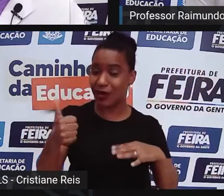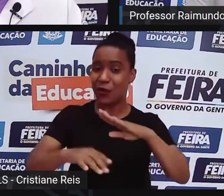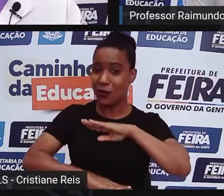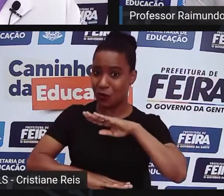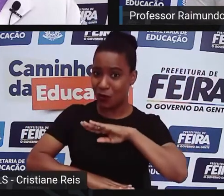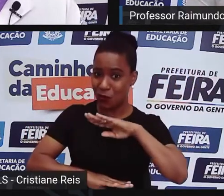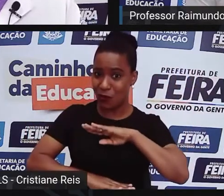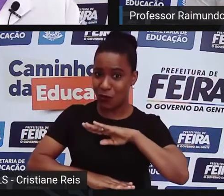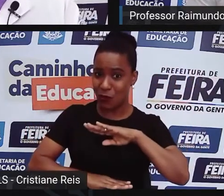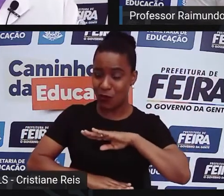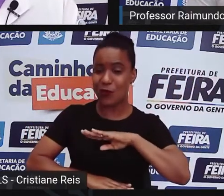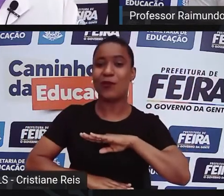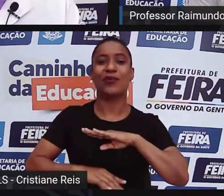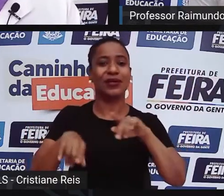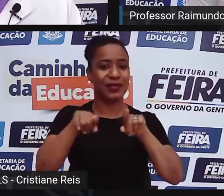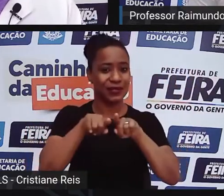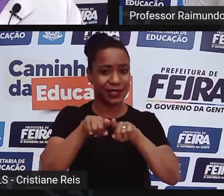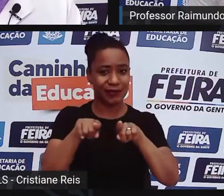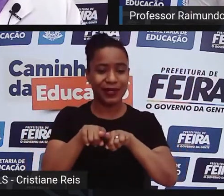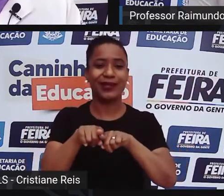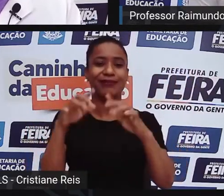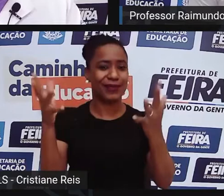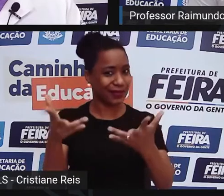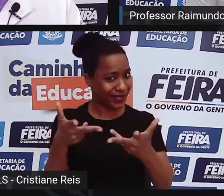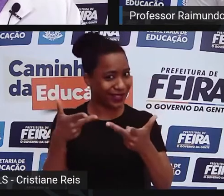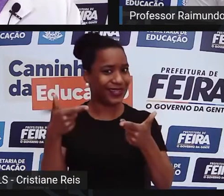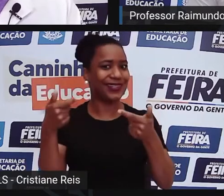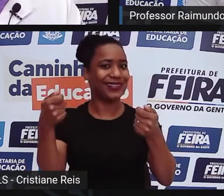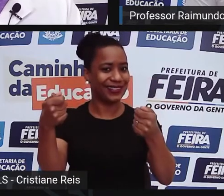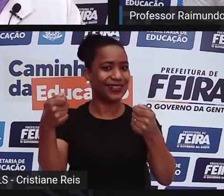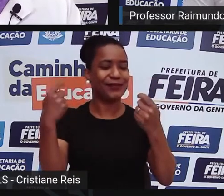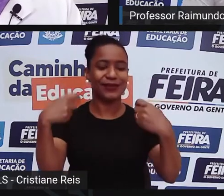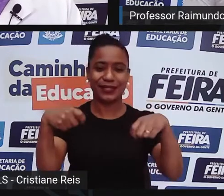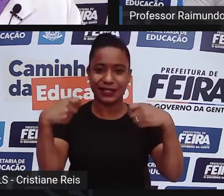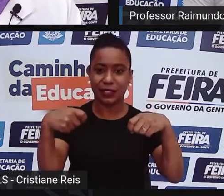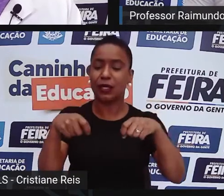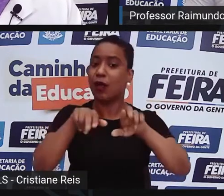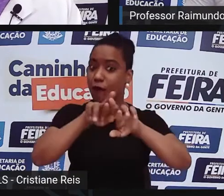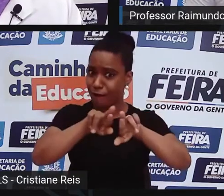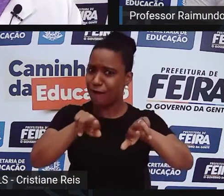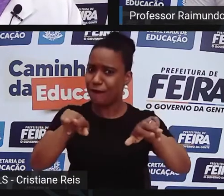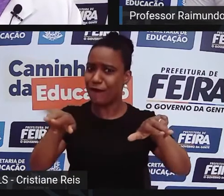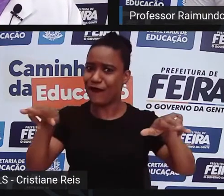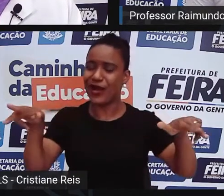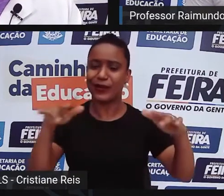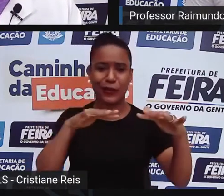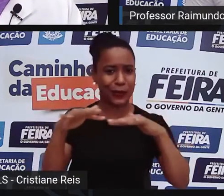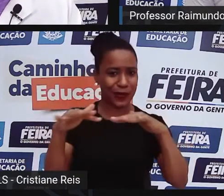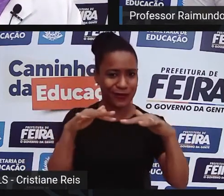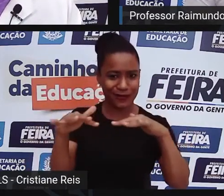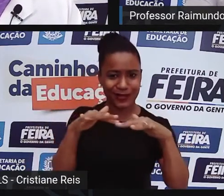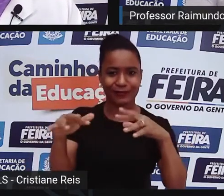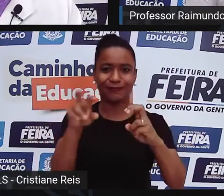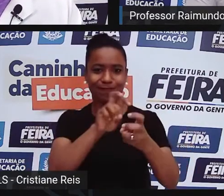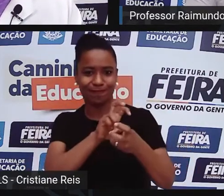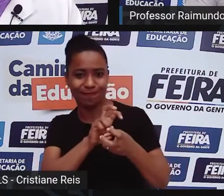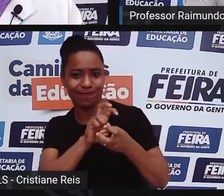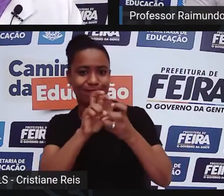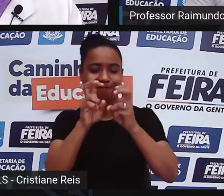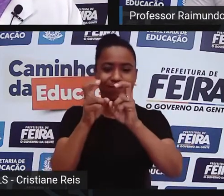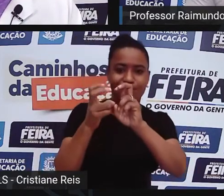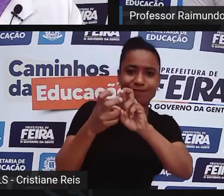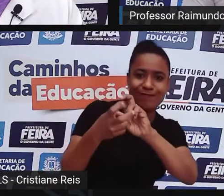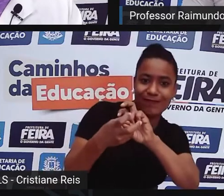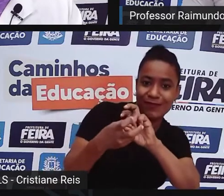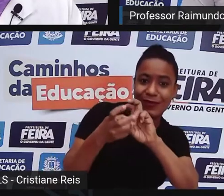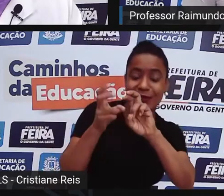está envolvido também através da ginga. Então, existem vários infinitos movimentos da capoeira, mas a base é a